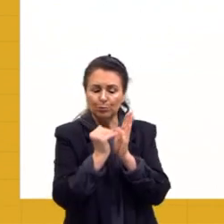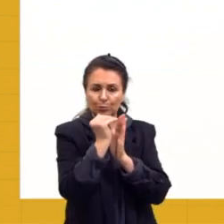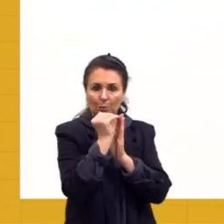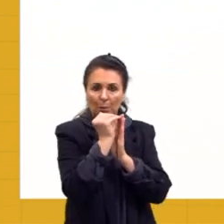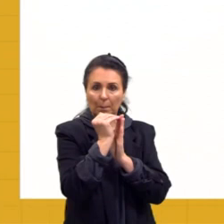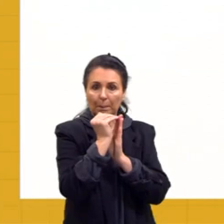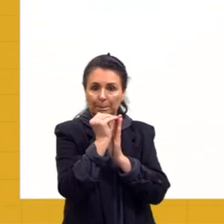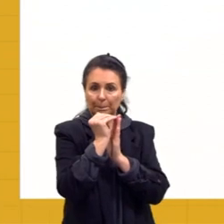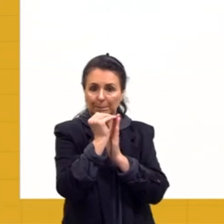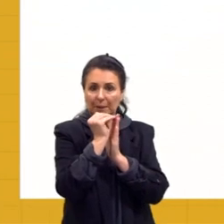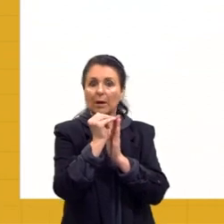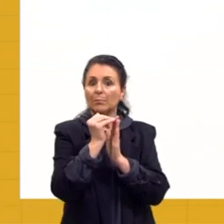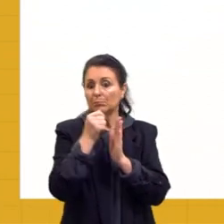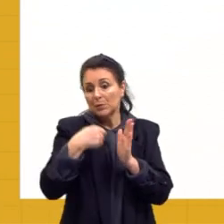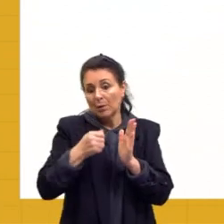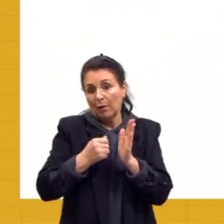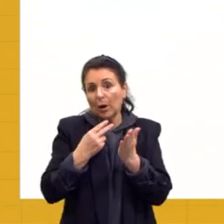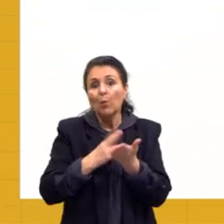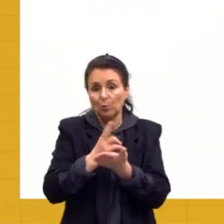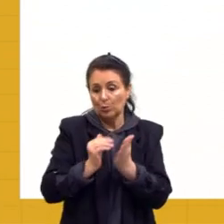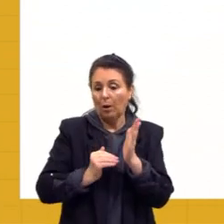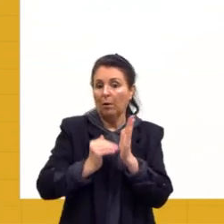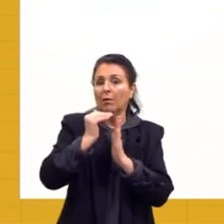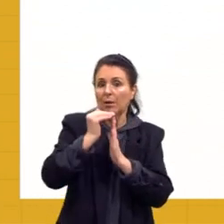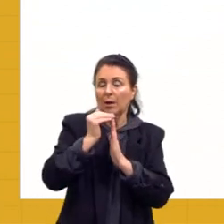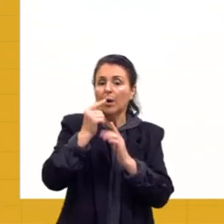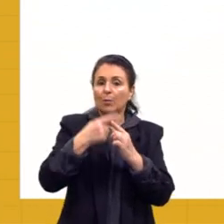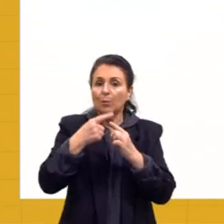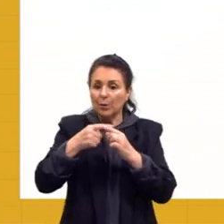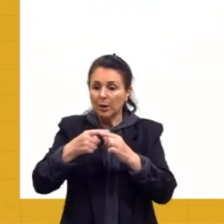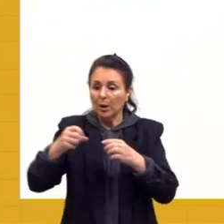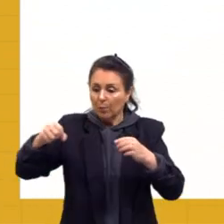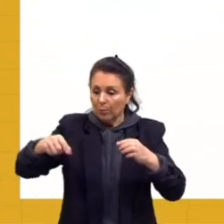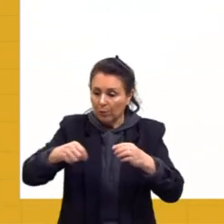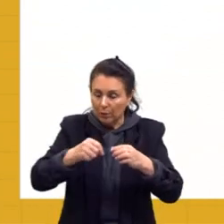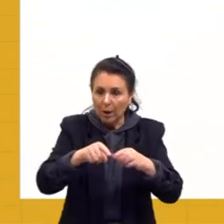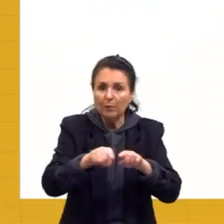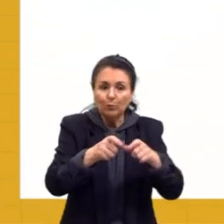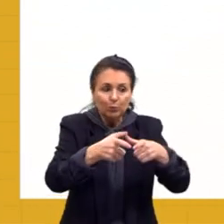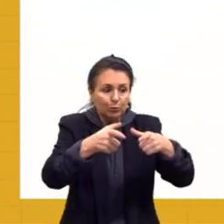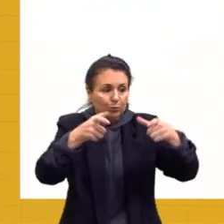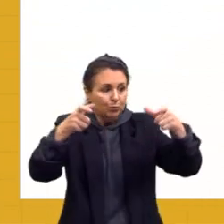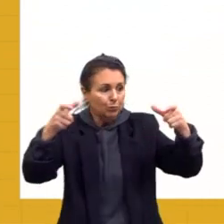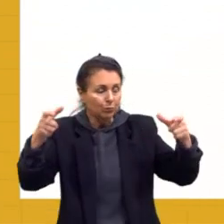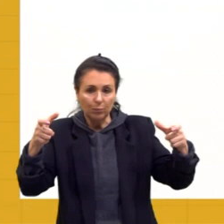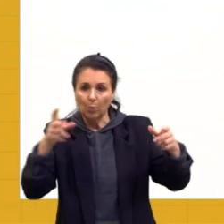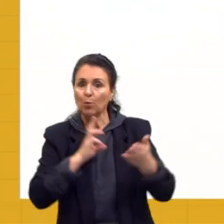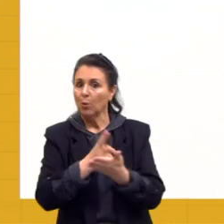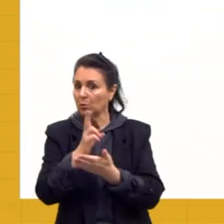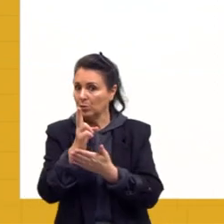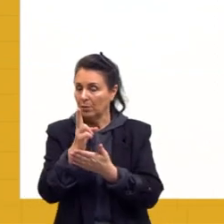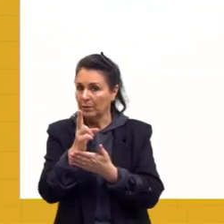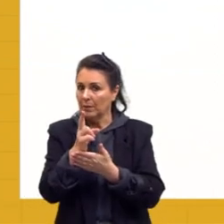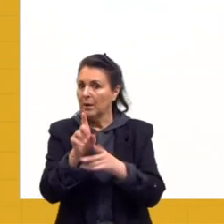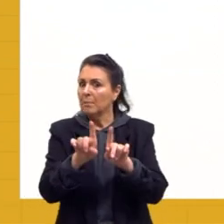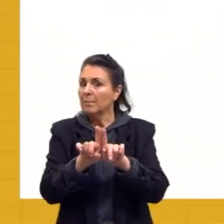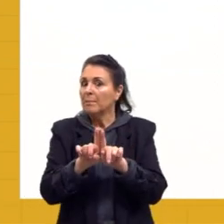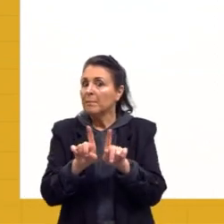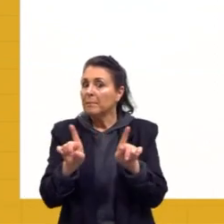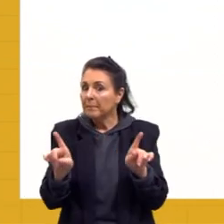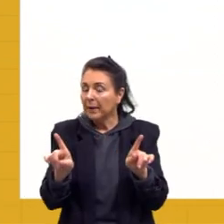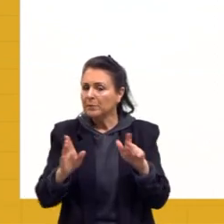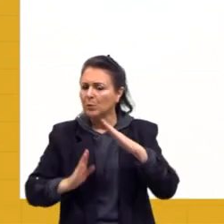que seguir crescendo, pois os produtores haviam continuado a expandir as plantações até aquele momento. Com efeito, a produção